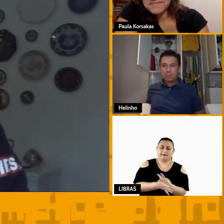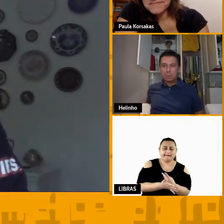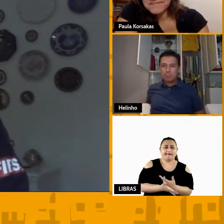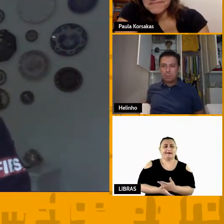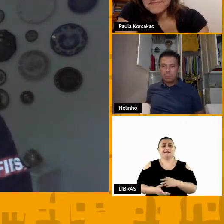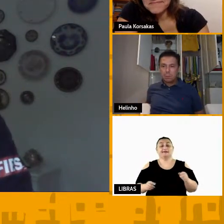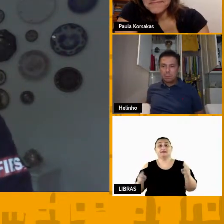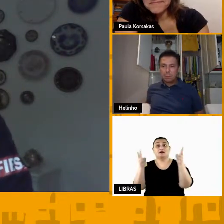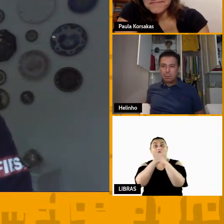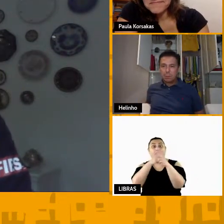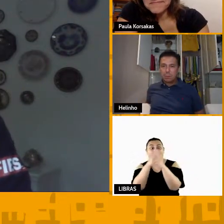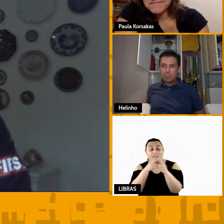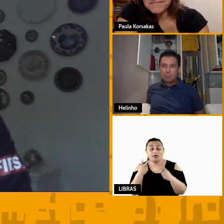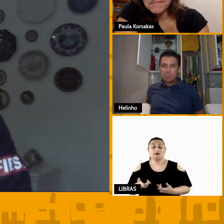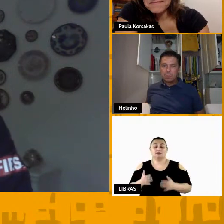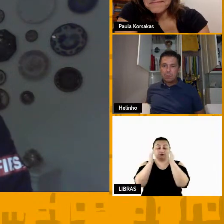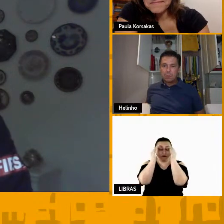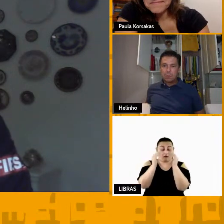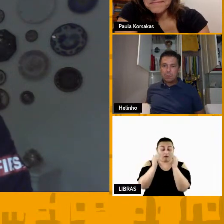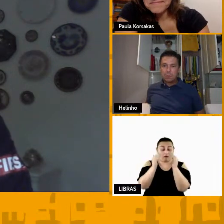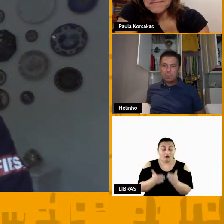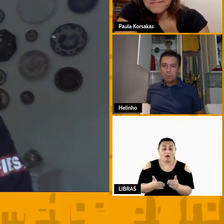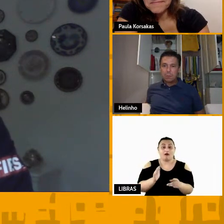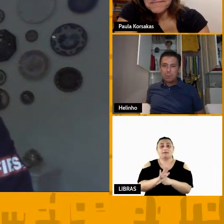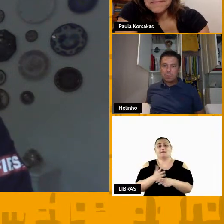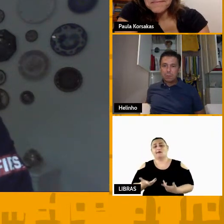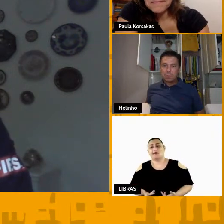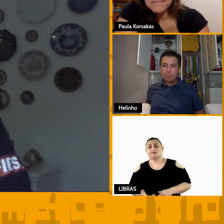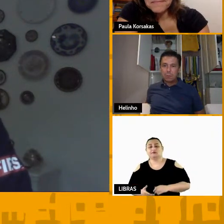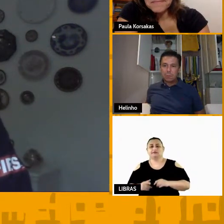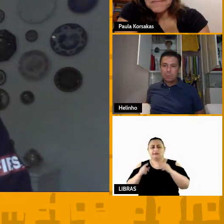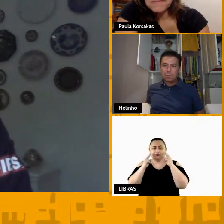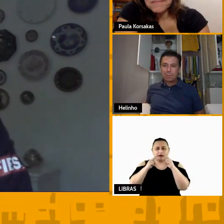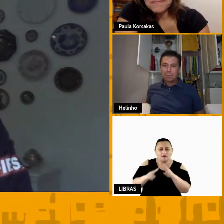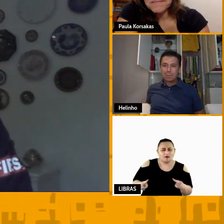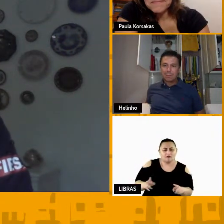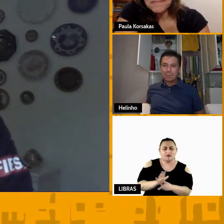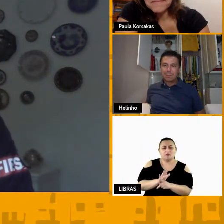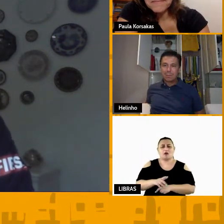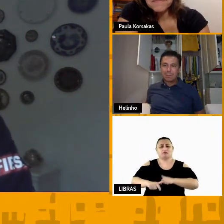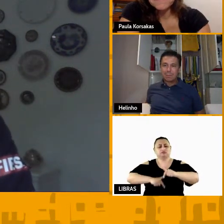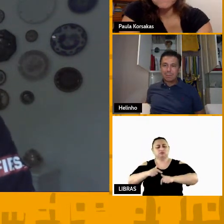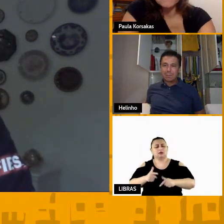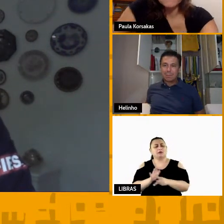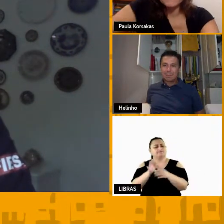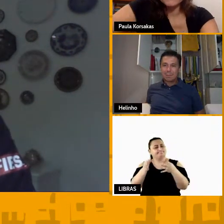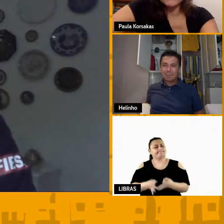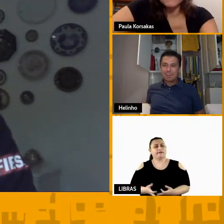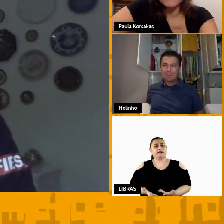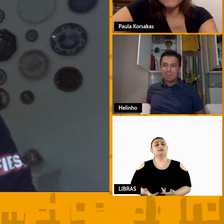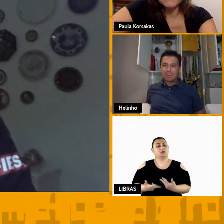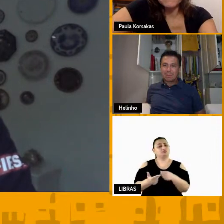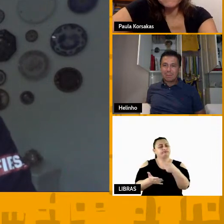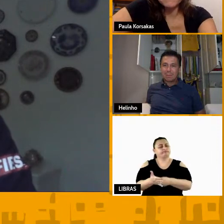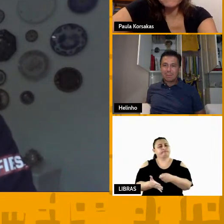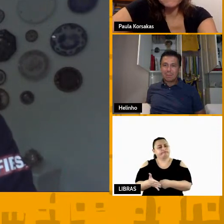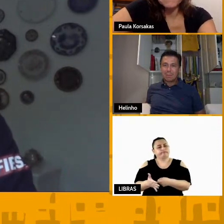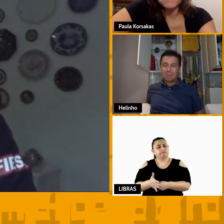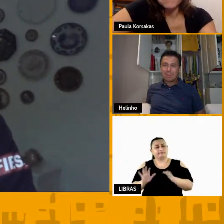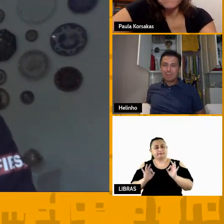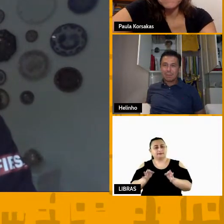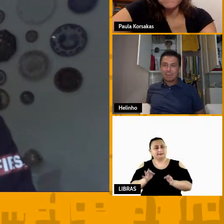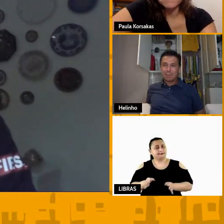disperso se não está concentrado se não está encarando o jogo com uma seriedade que precisa essas cobranças podem até ser